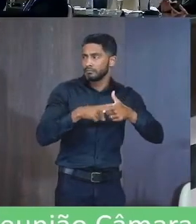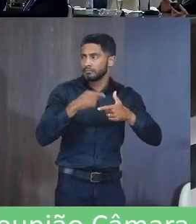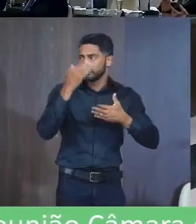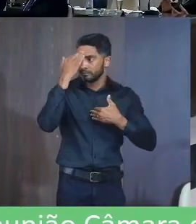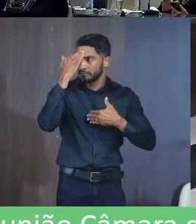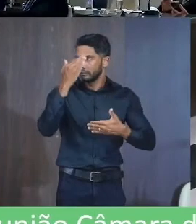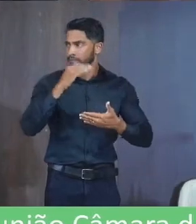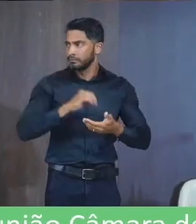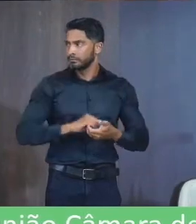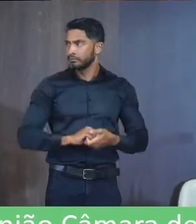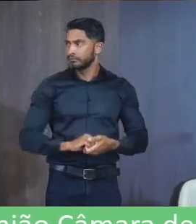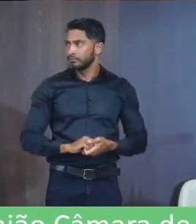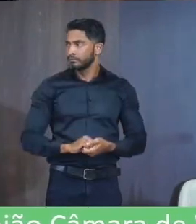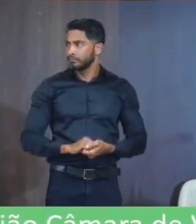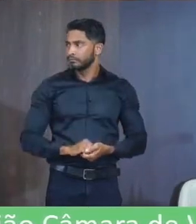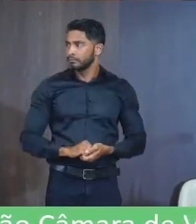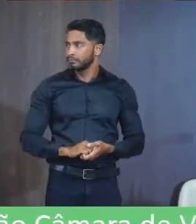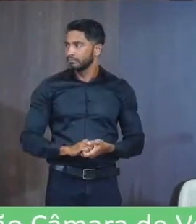Muito obrigada